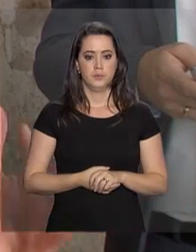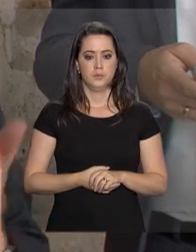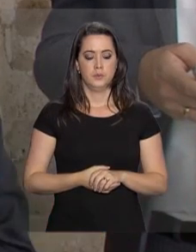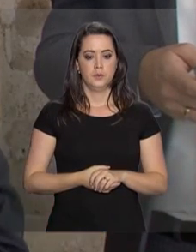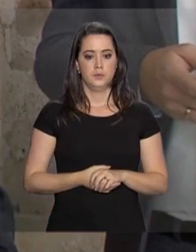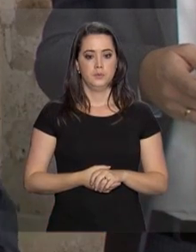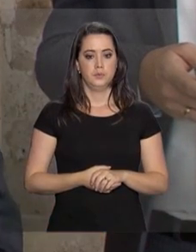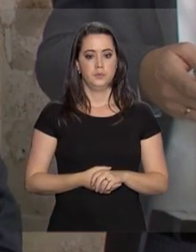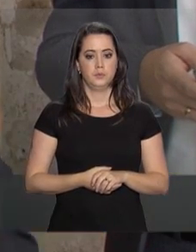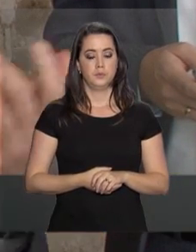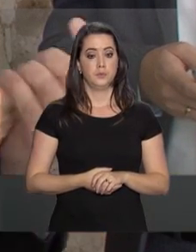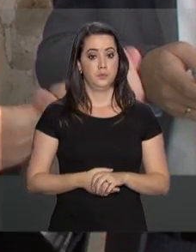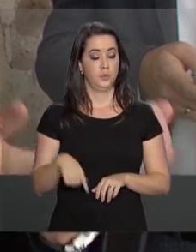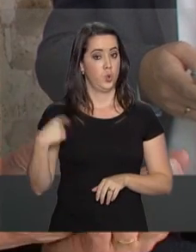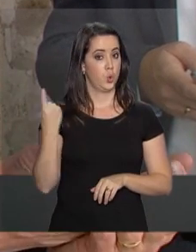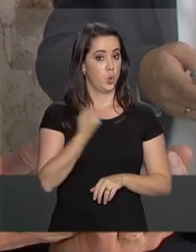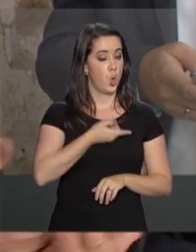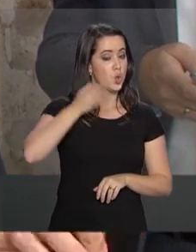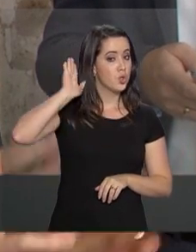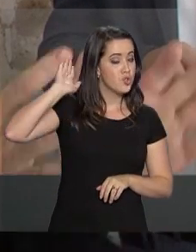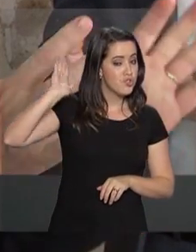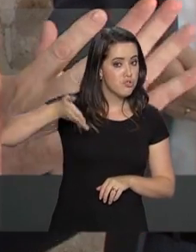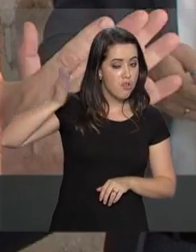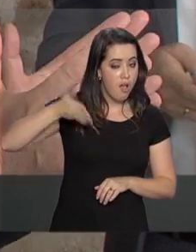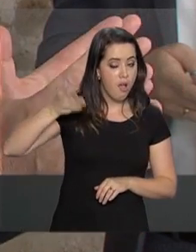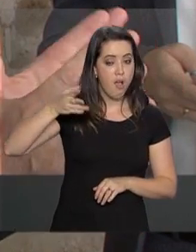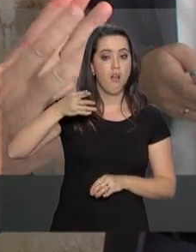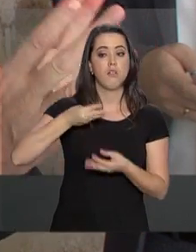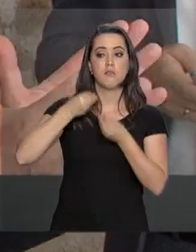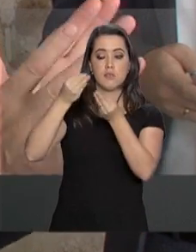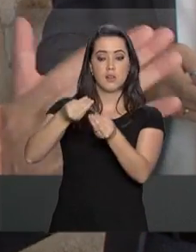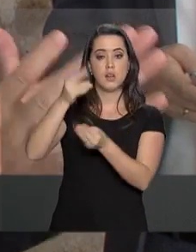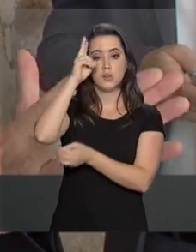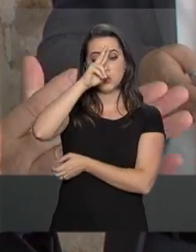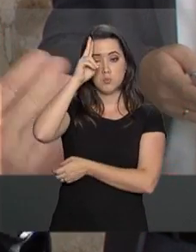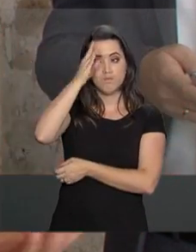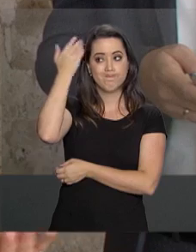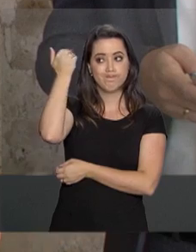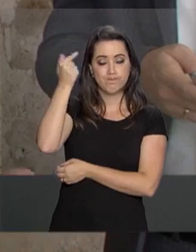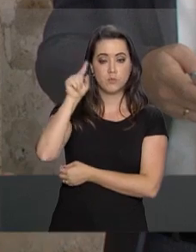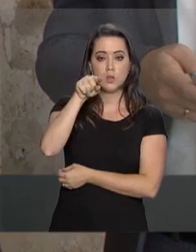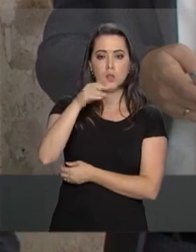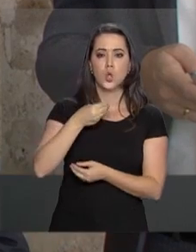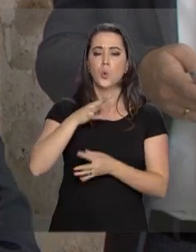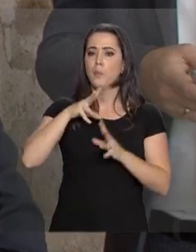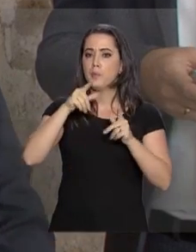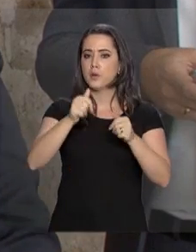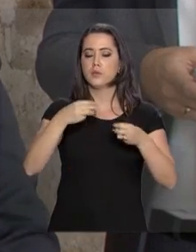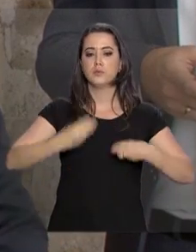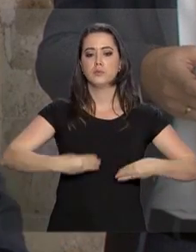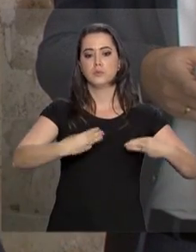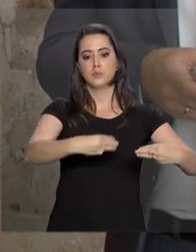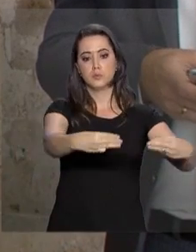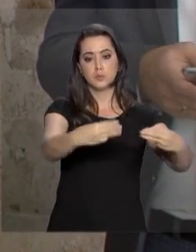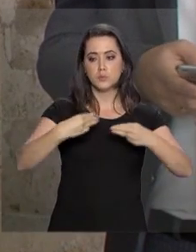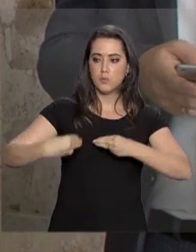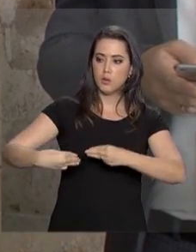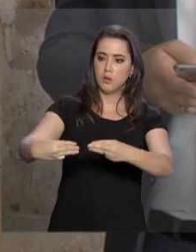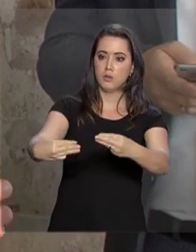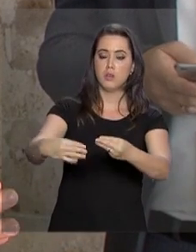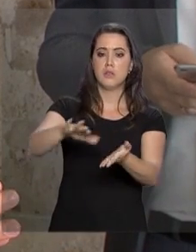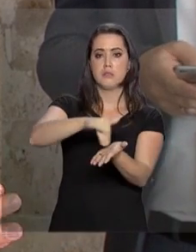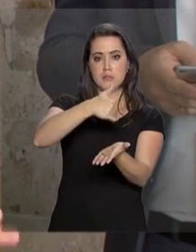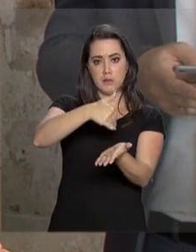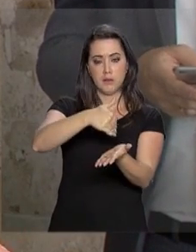Nós já entregamos, vai lembrar, uma orientação para todos os ministros e